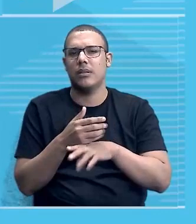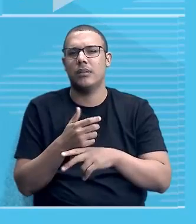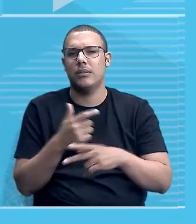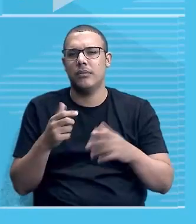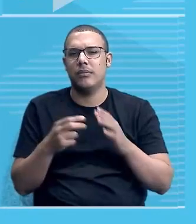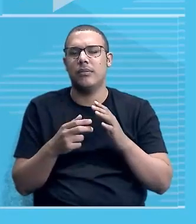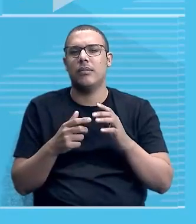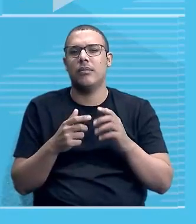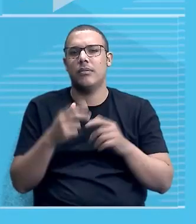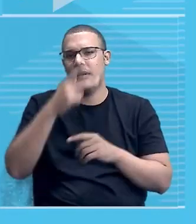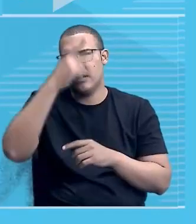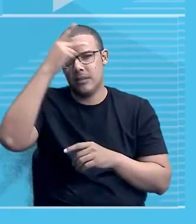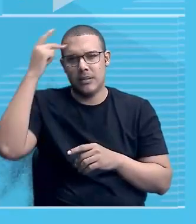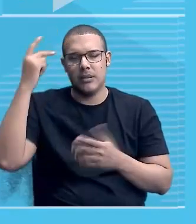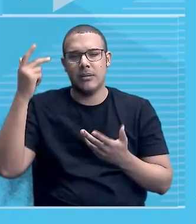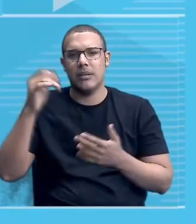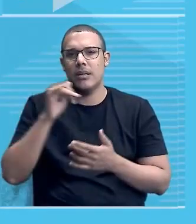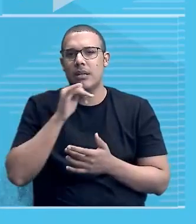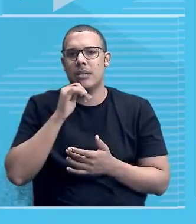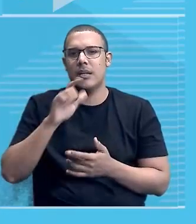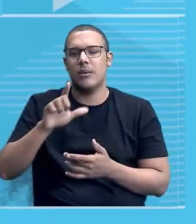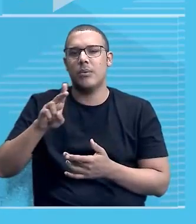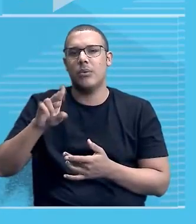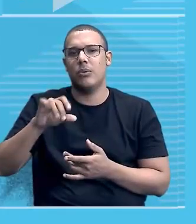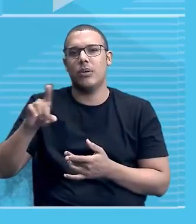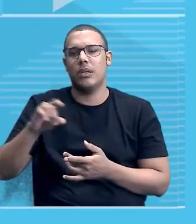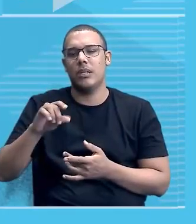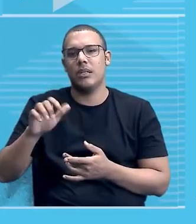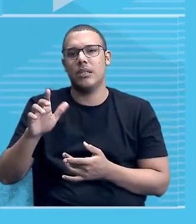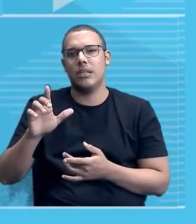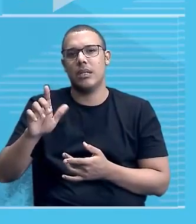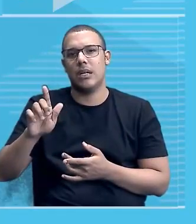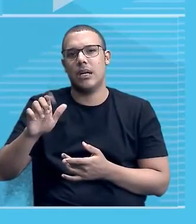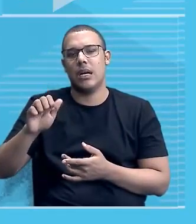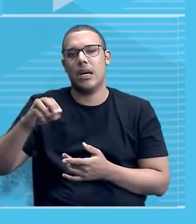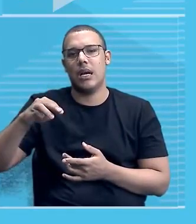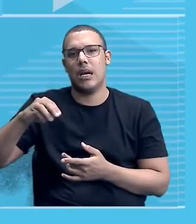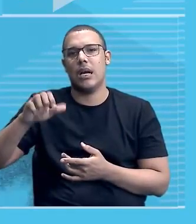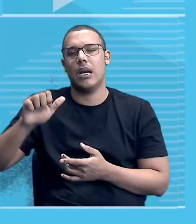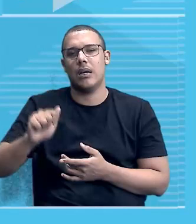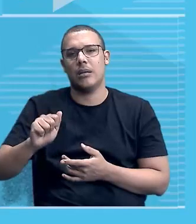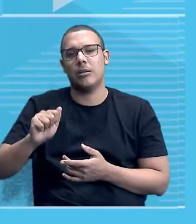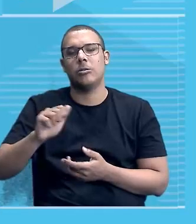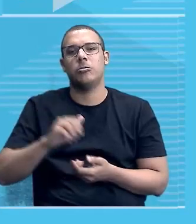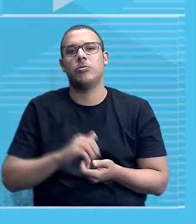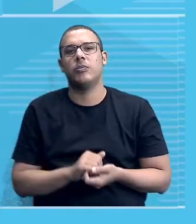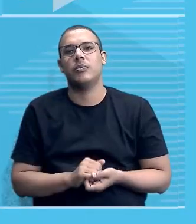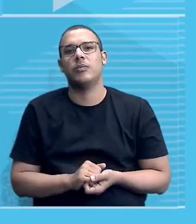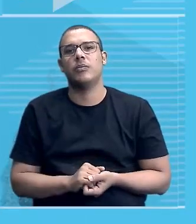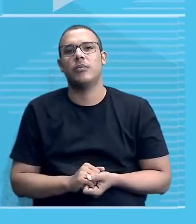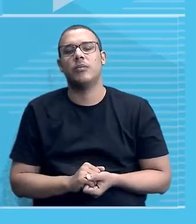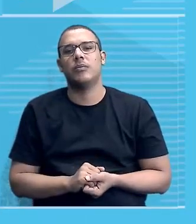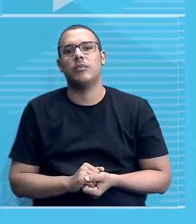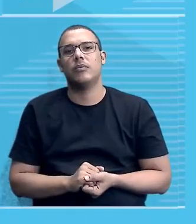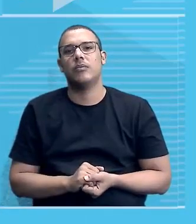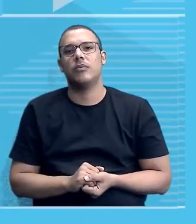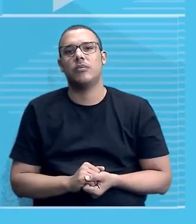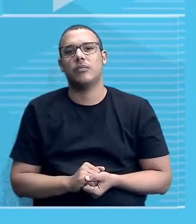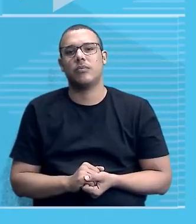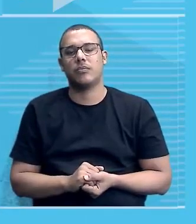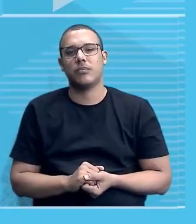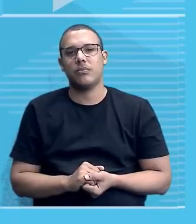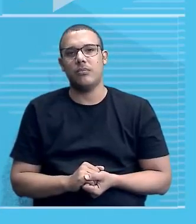abolicionistas, né, Luiz Gama, por exemplo, né, que tem uma participação brilhante, brilhante mesmo, na defesa